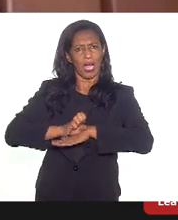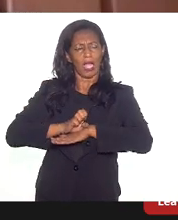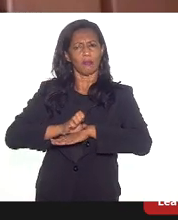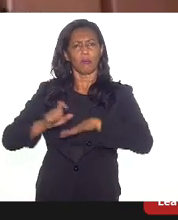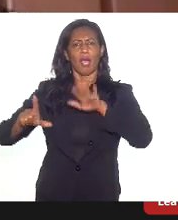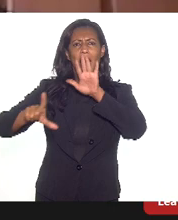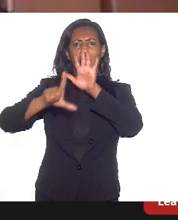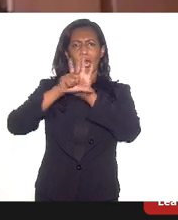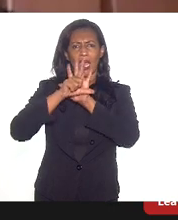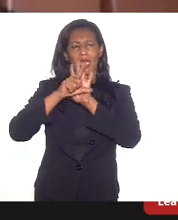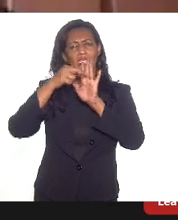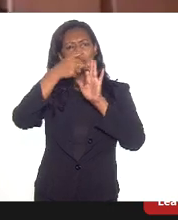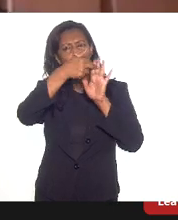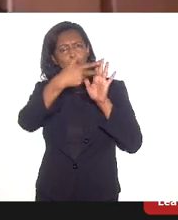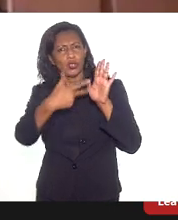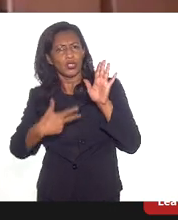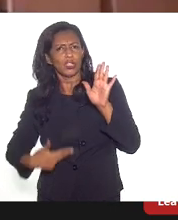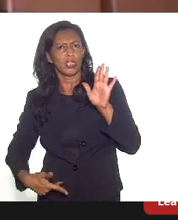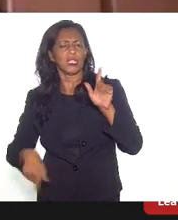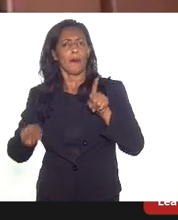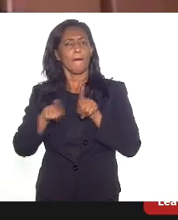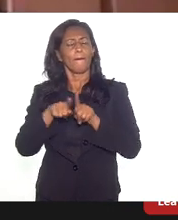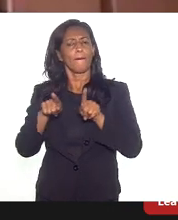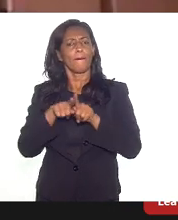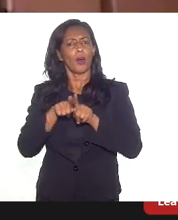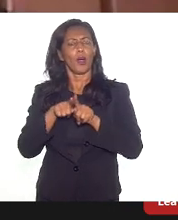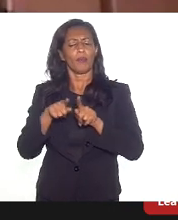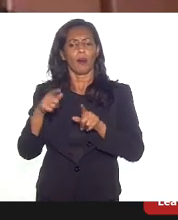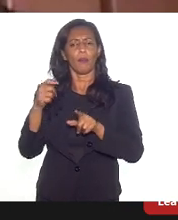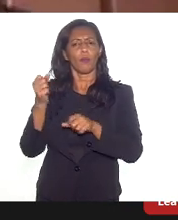Diretrizes Orçamentárias para o ano de 2022